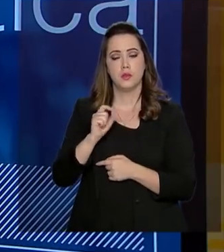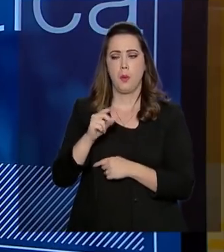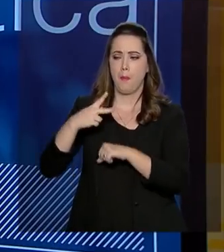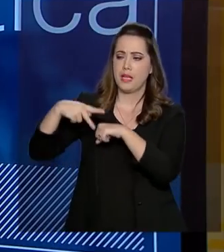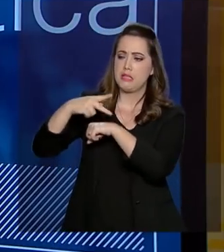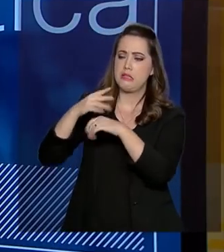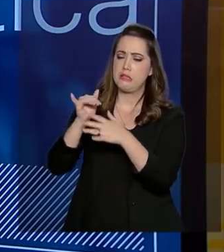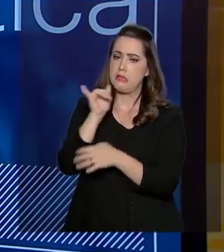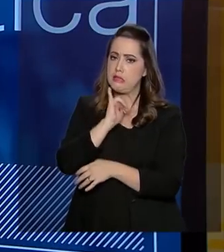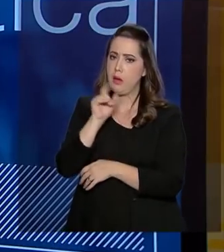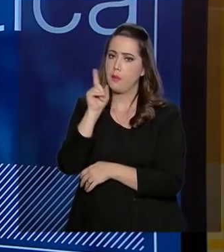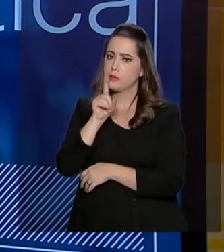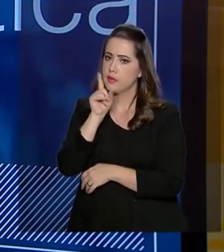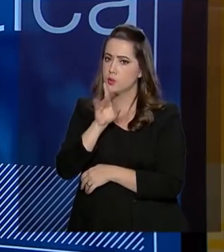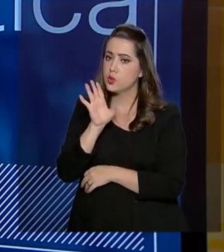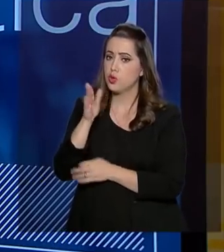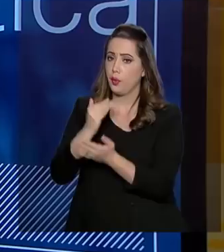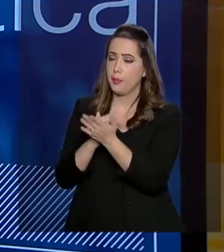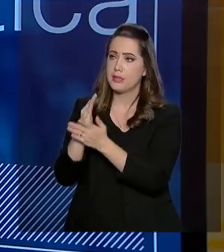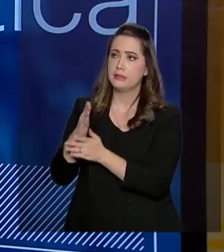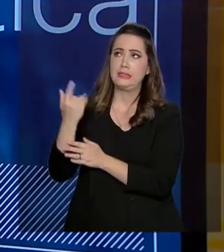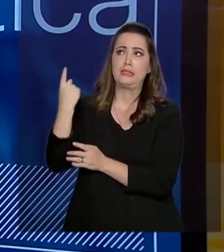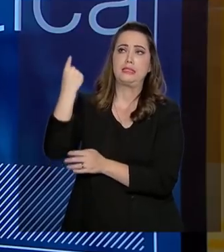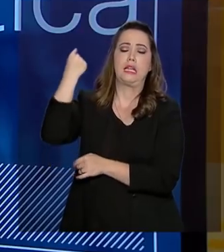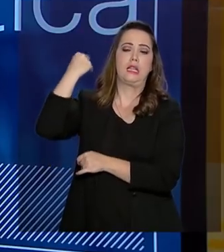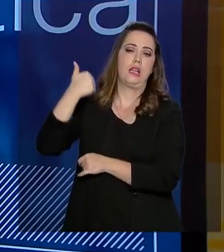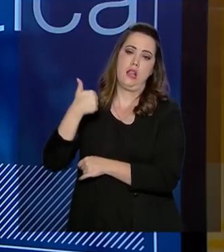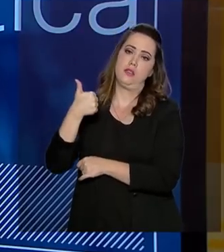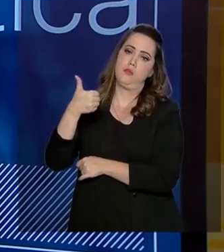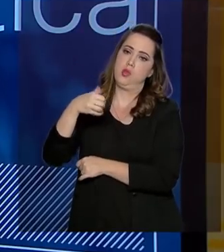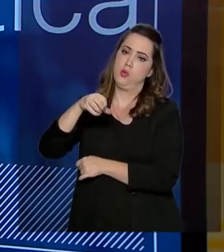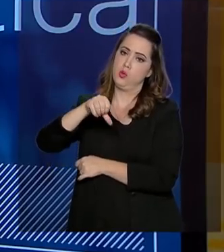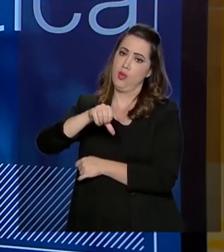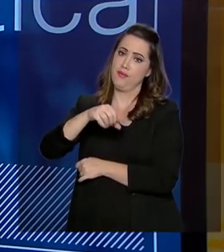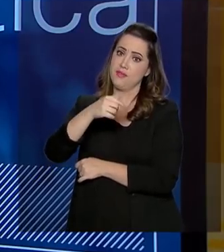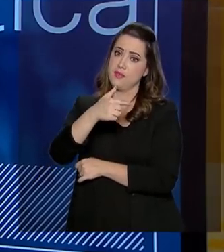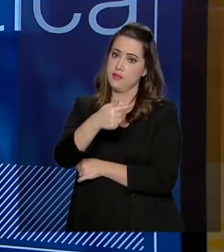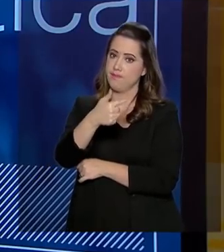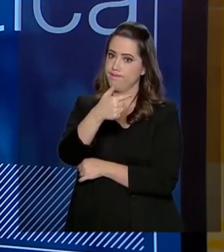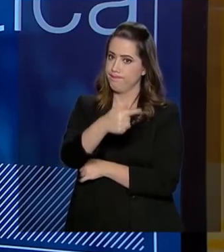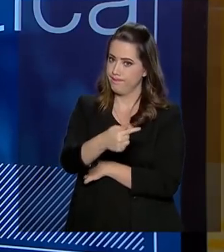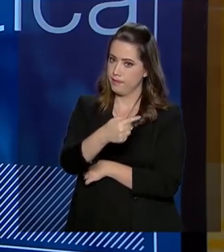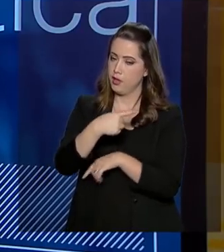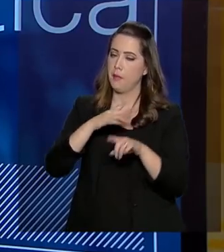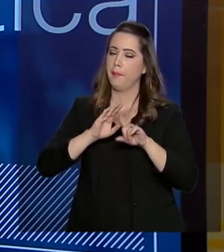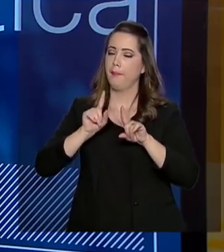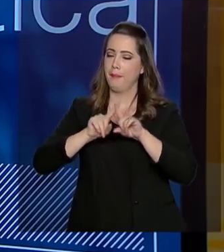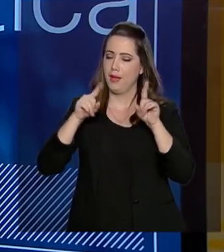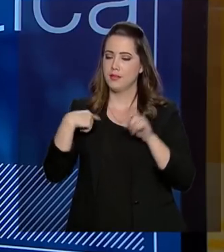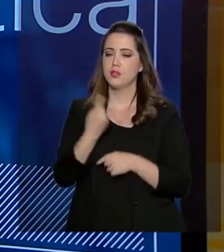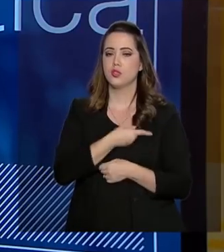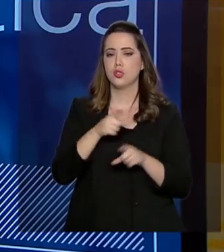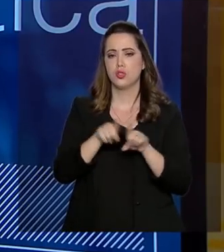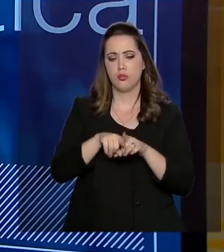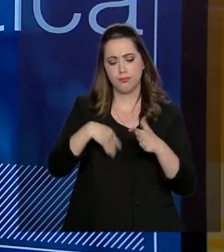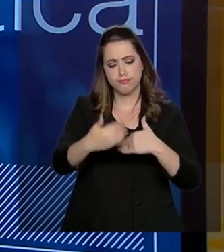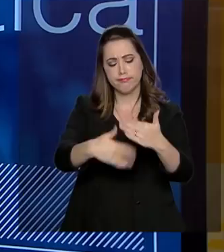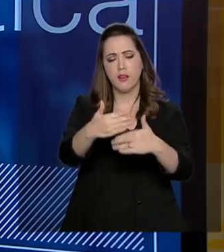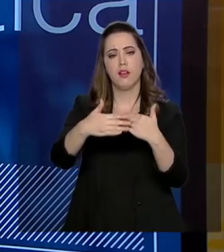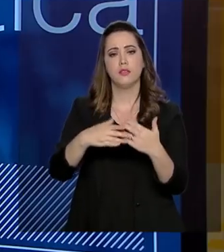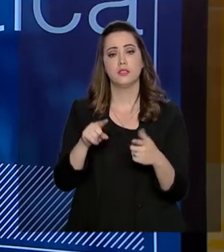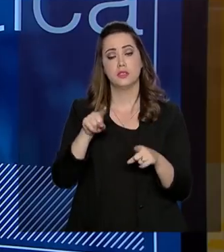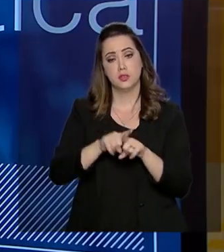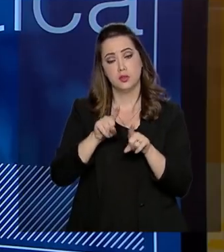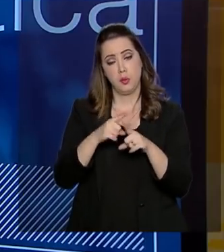Países como os Estados Unidos iniciaram essa luta desde 1977, mas a gente já vem se destacando bastante. A qualidade dos